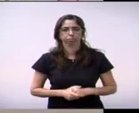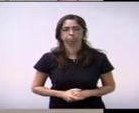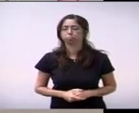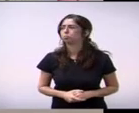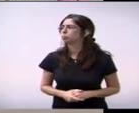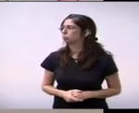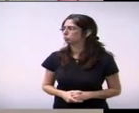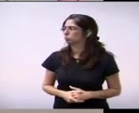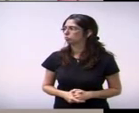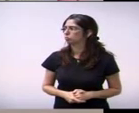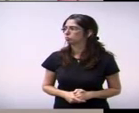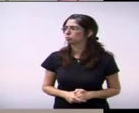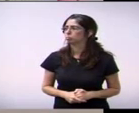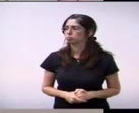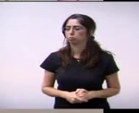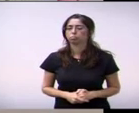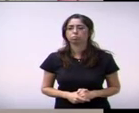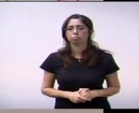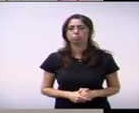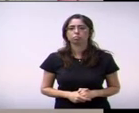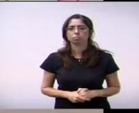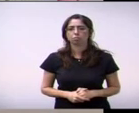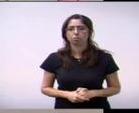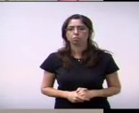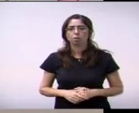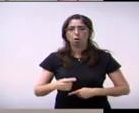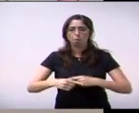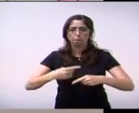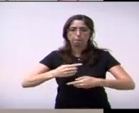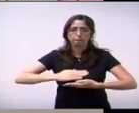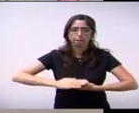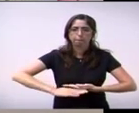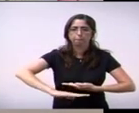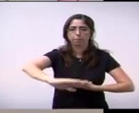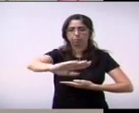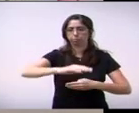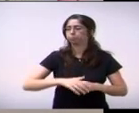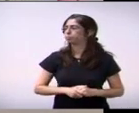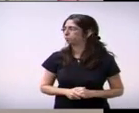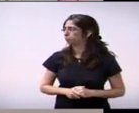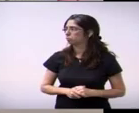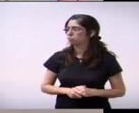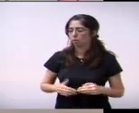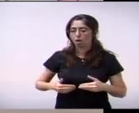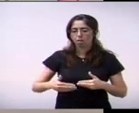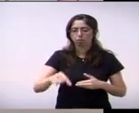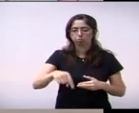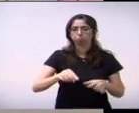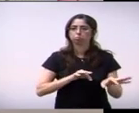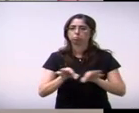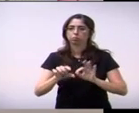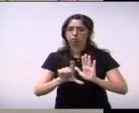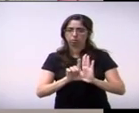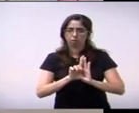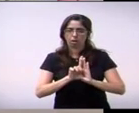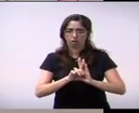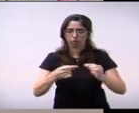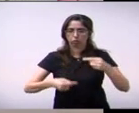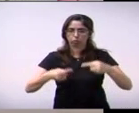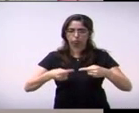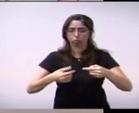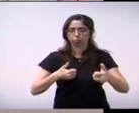que nós vereadores logo mais iremos discutir um projeto de lei daqui da casa